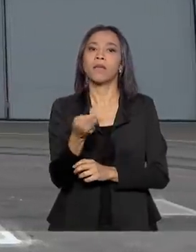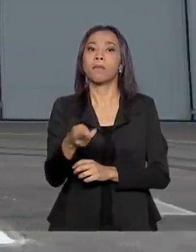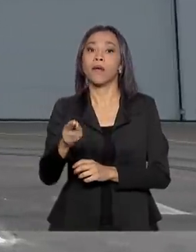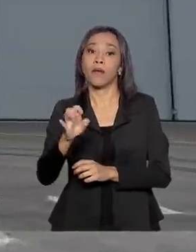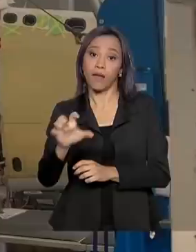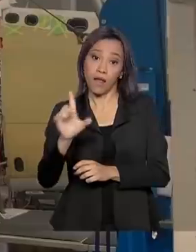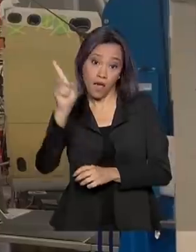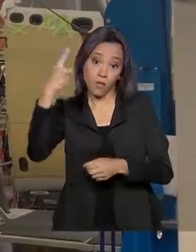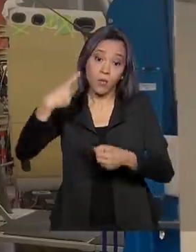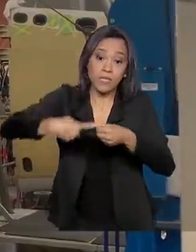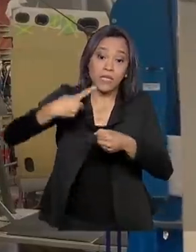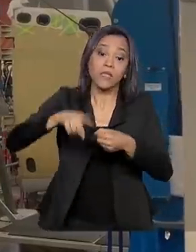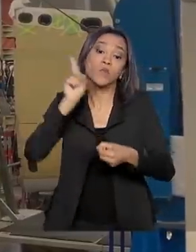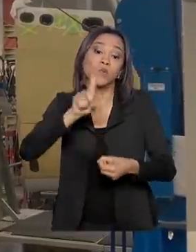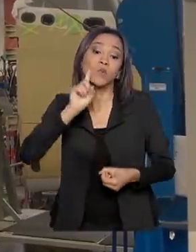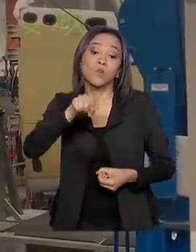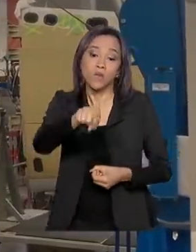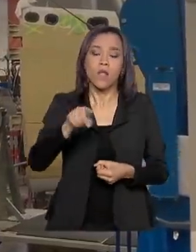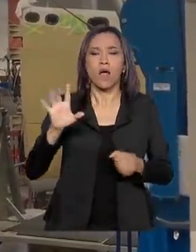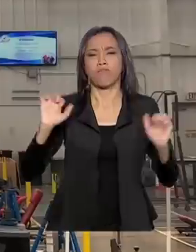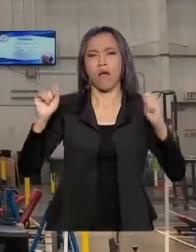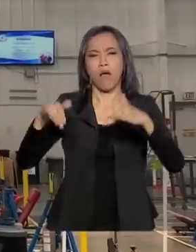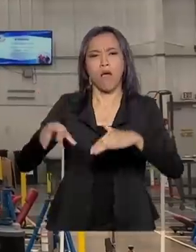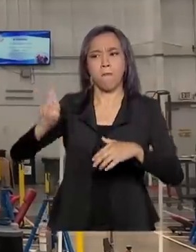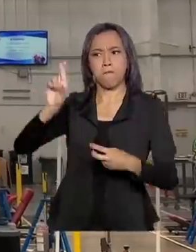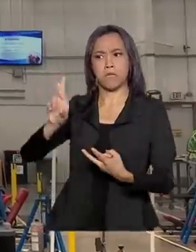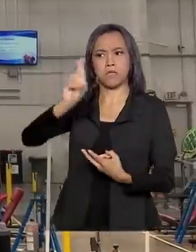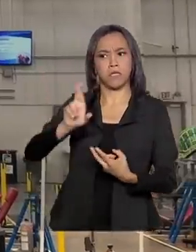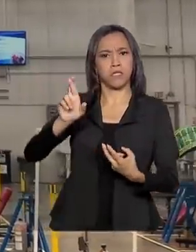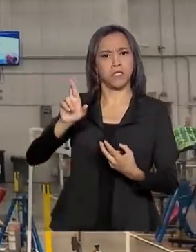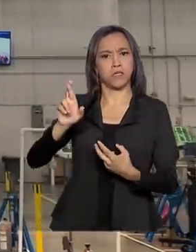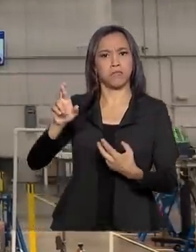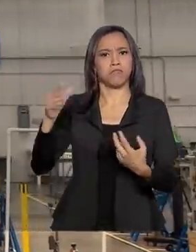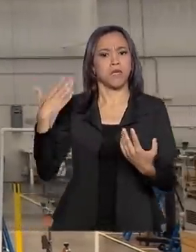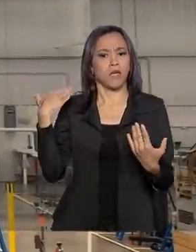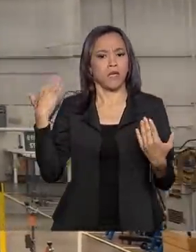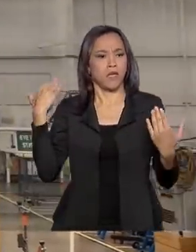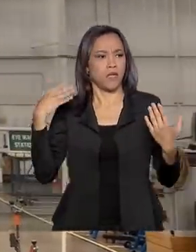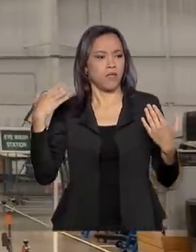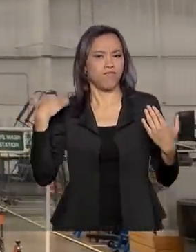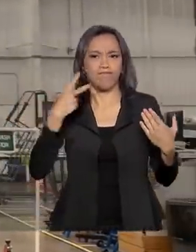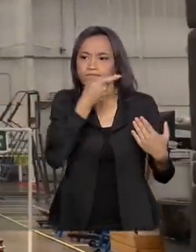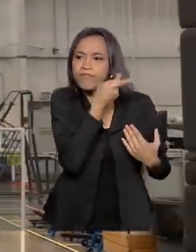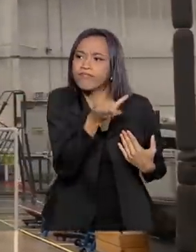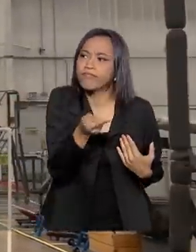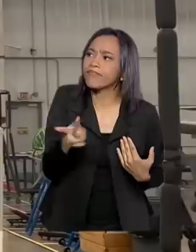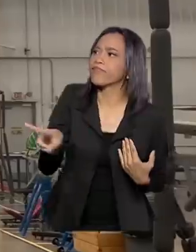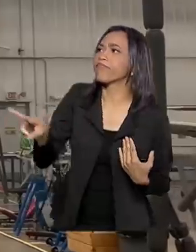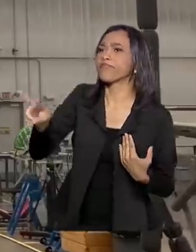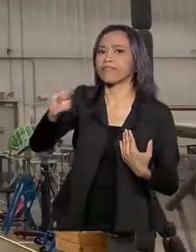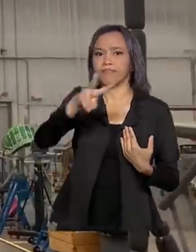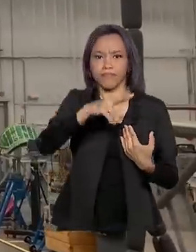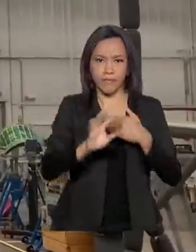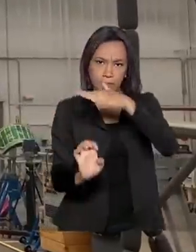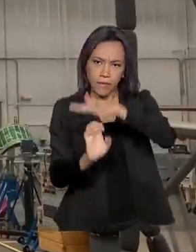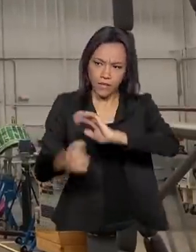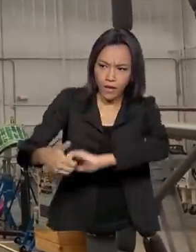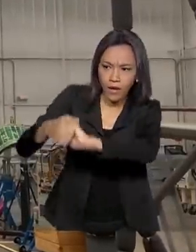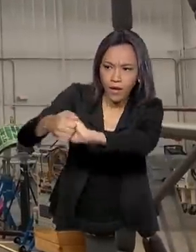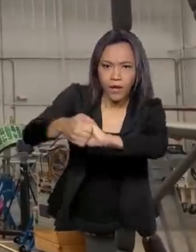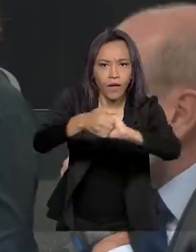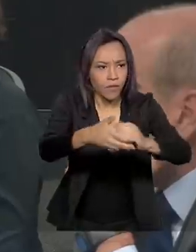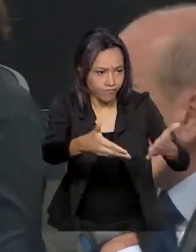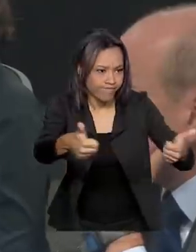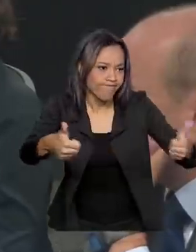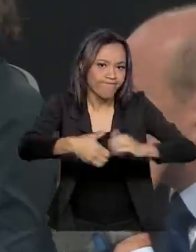Lá, se reuniu com representantes da empresa e visitou o hangar da companhia, onde cumprimentou funcionários e